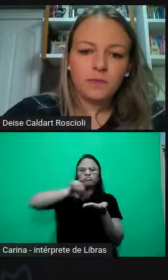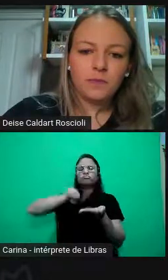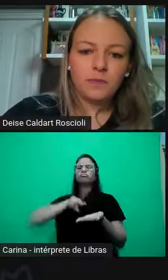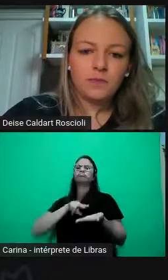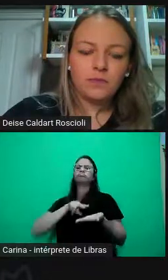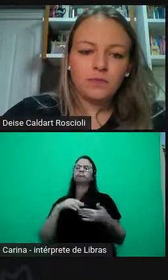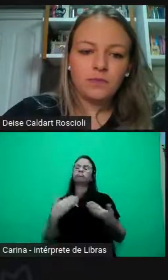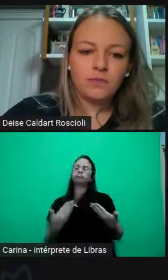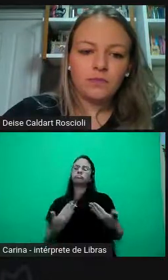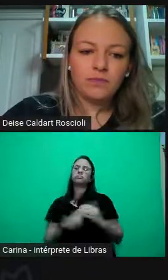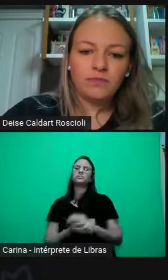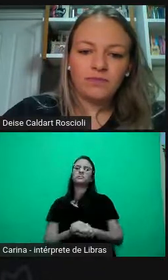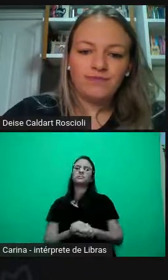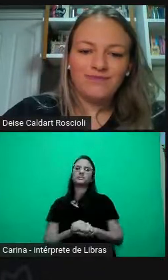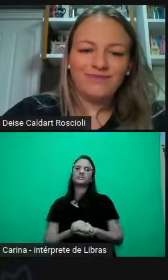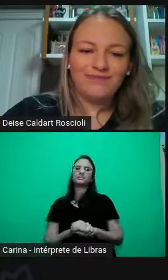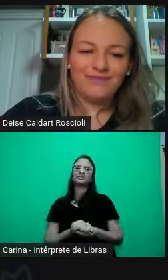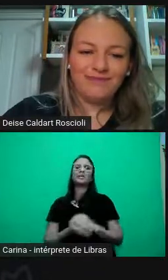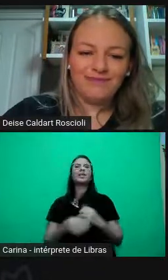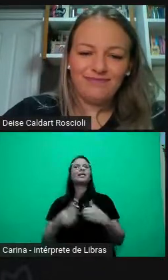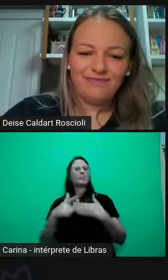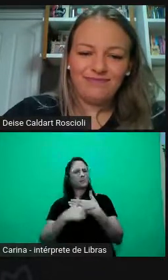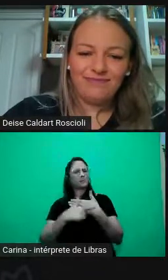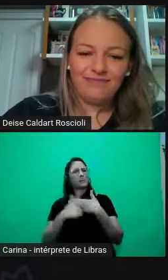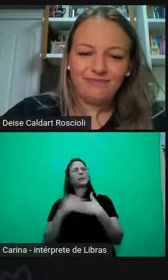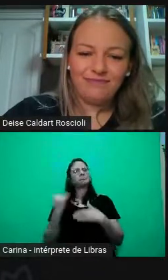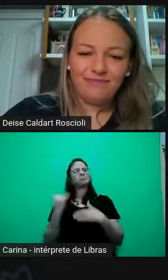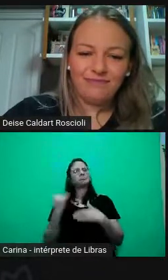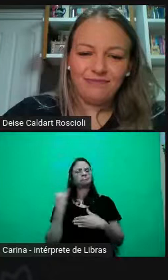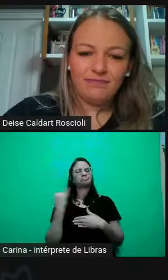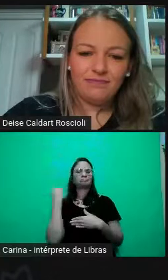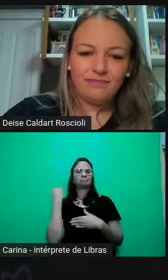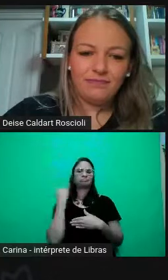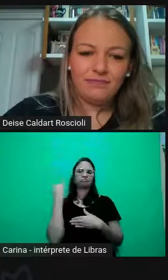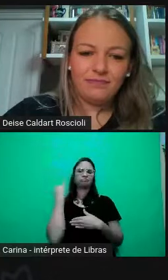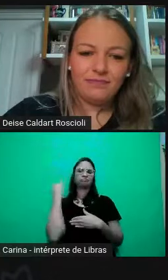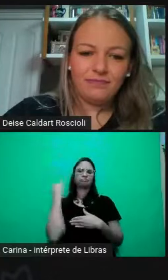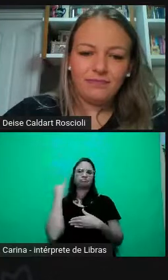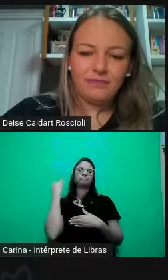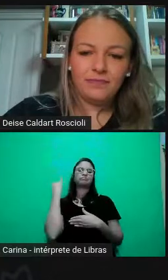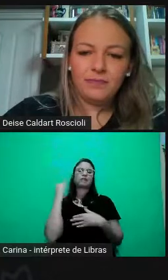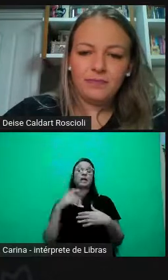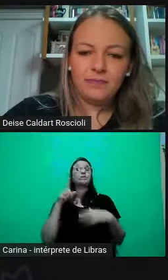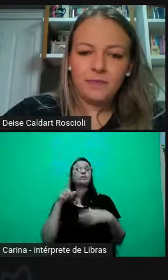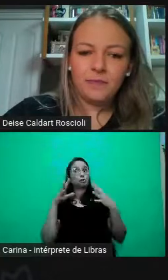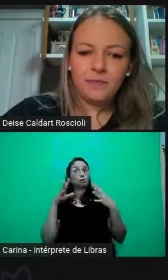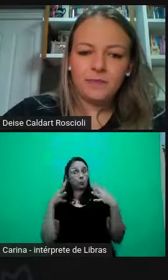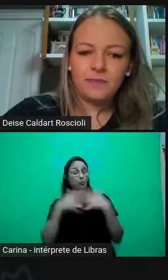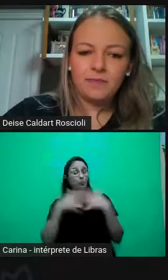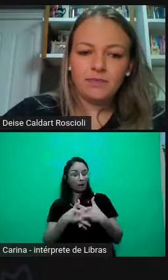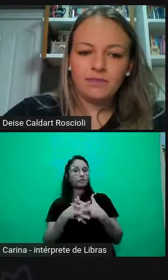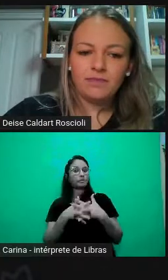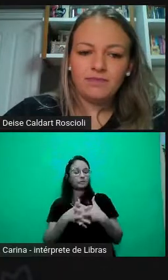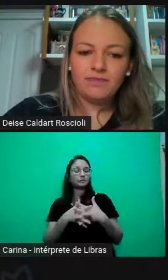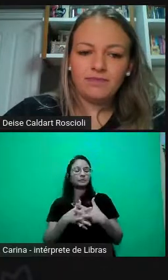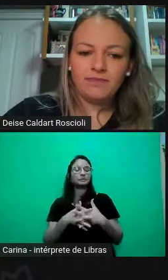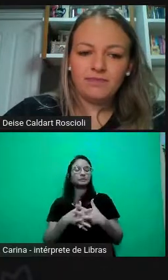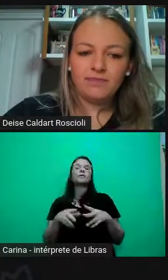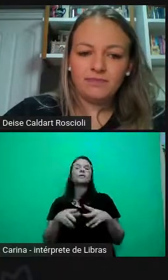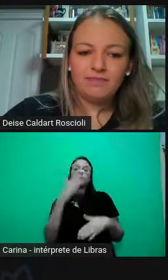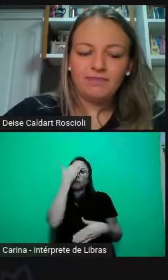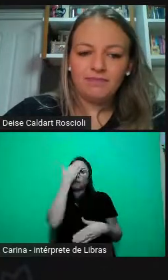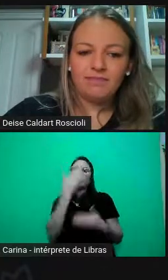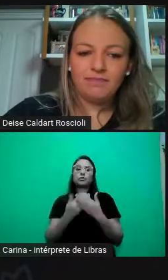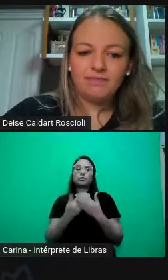Um grande papel. Um grande papel, um papel complexo e que, creio que, a gente está no caminho, quando